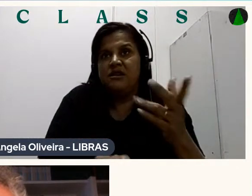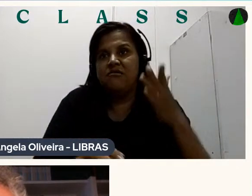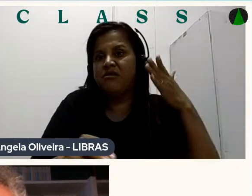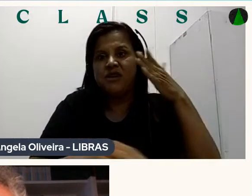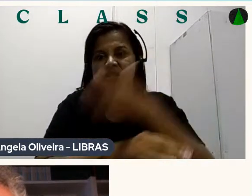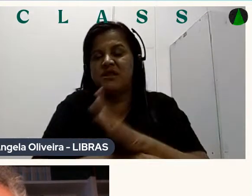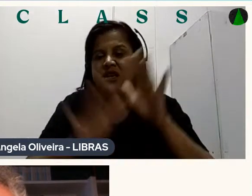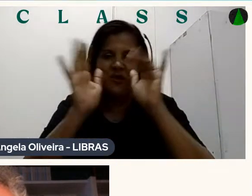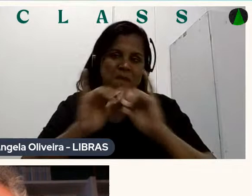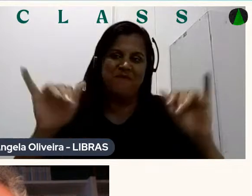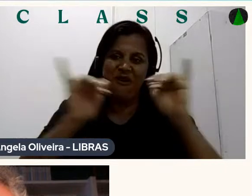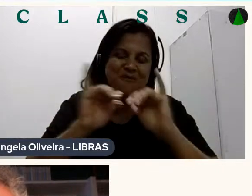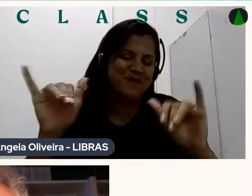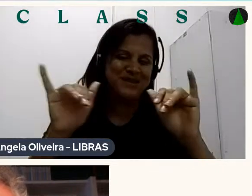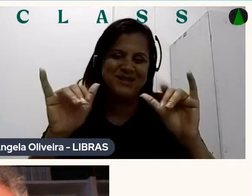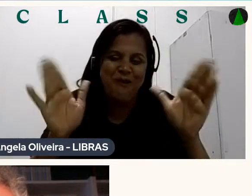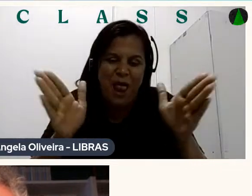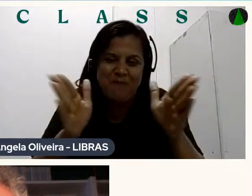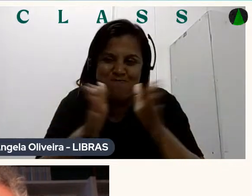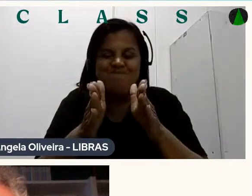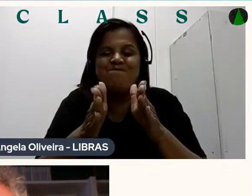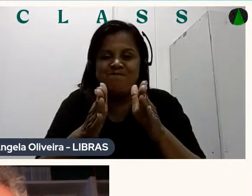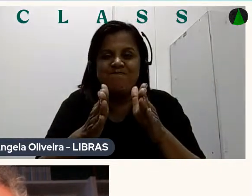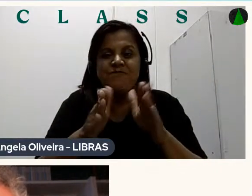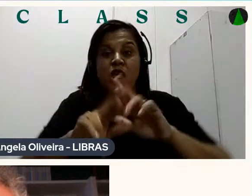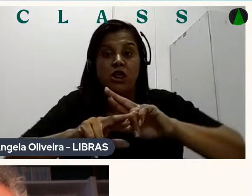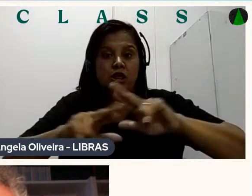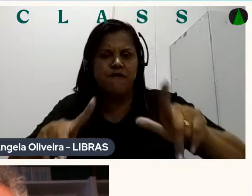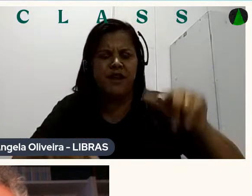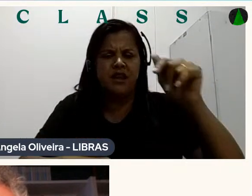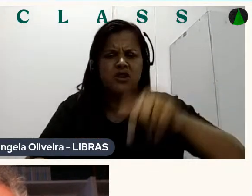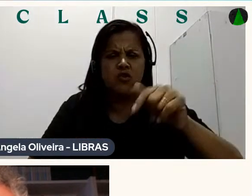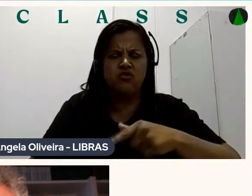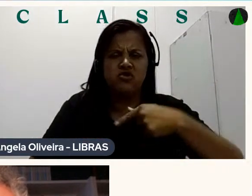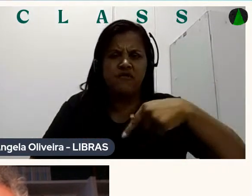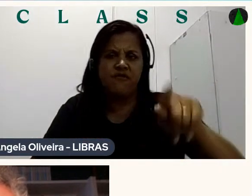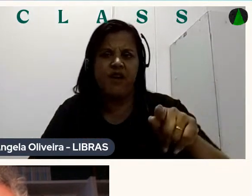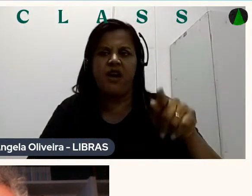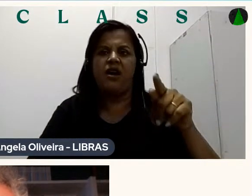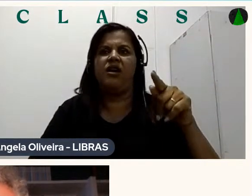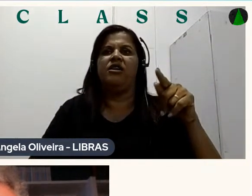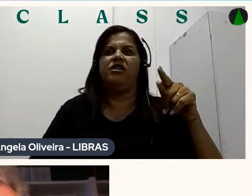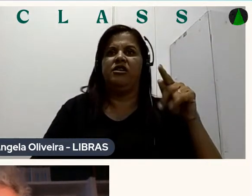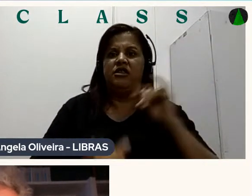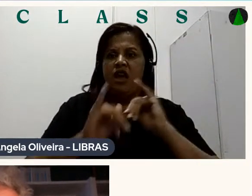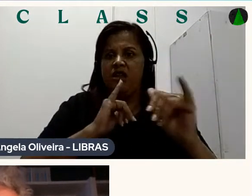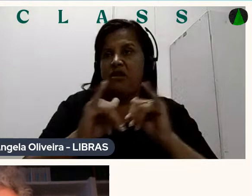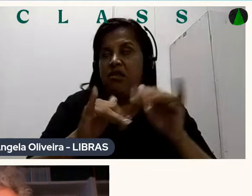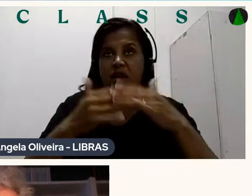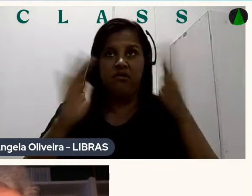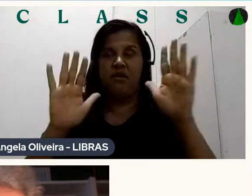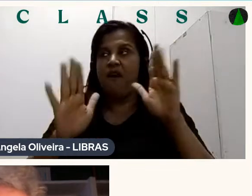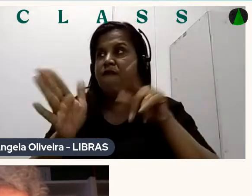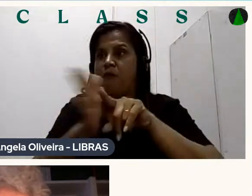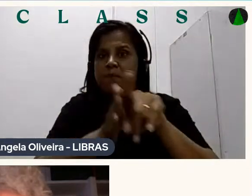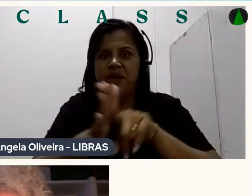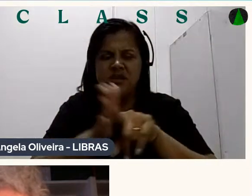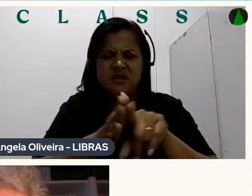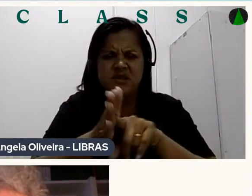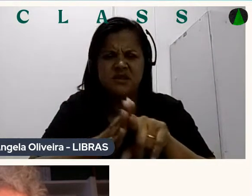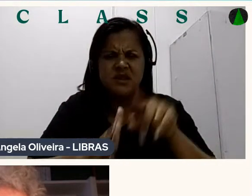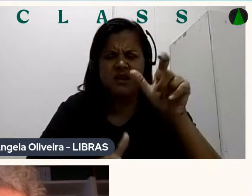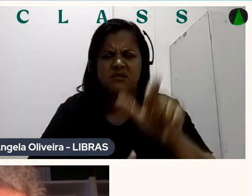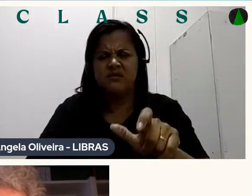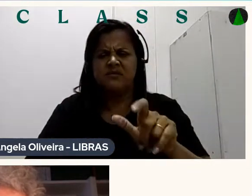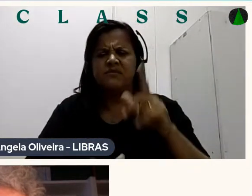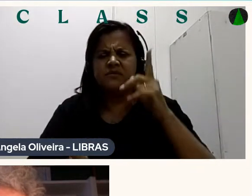muito mais restrito Diferente de hoje Que você vai na internet E quer Sei lá Vou pesquisar Sobre um autor E você encontra